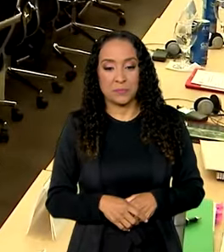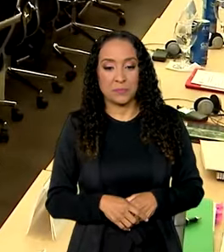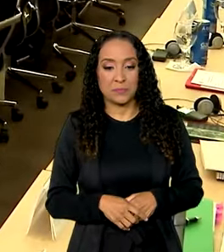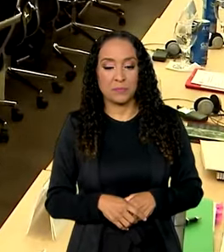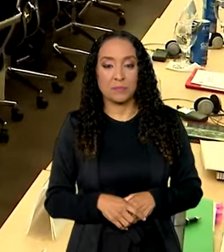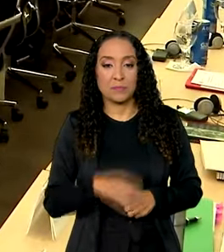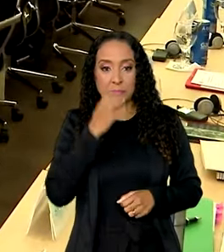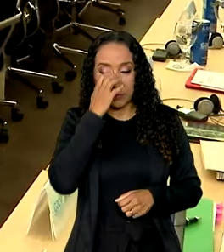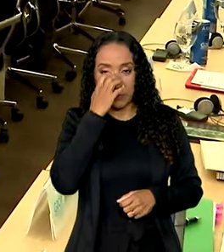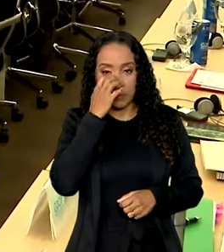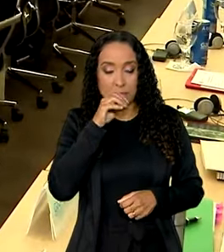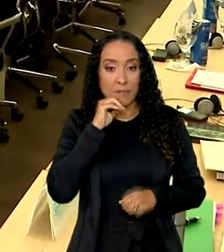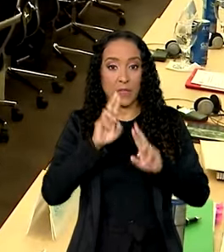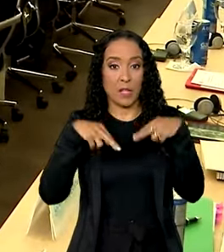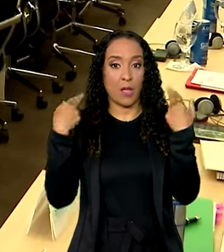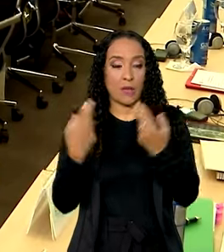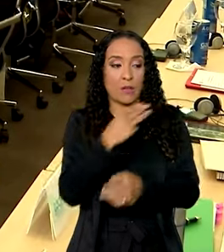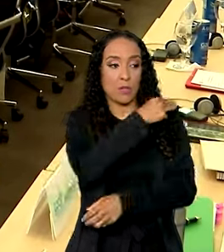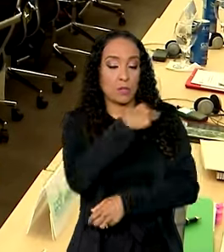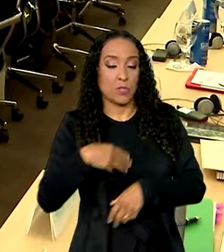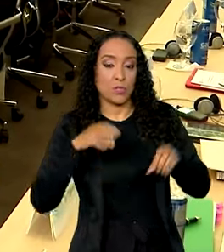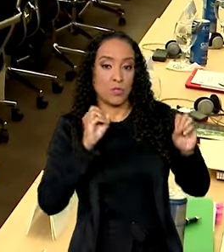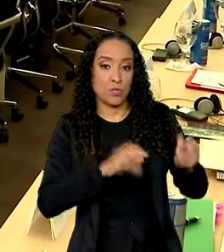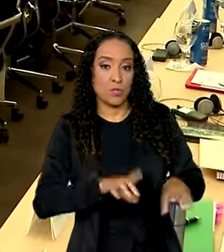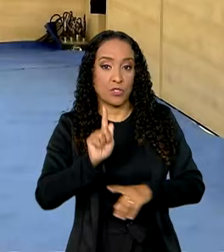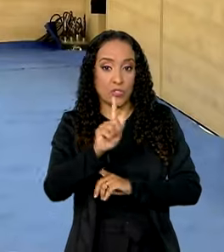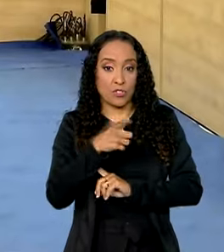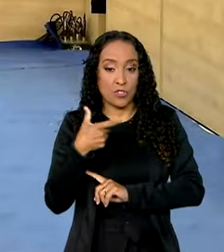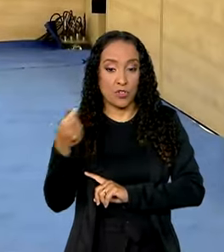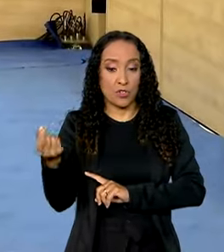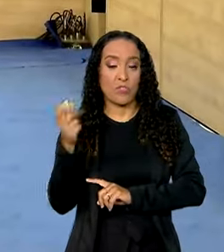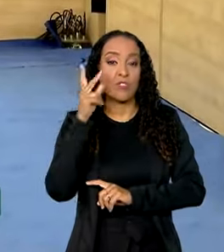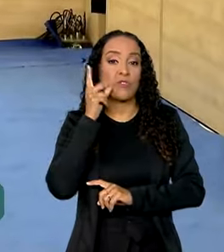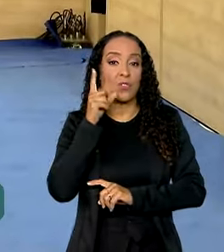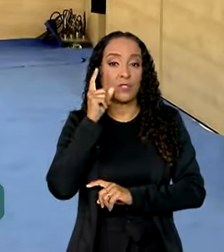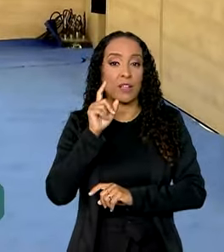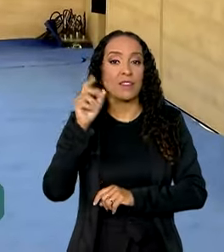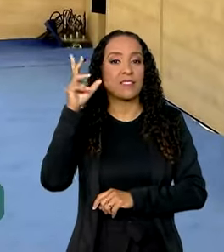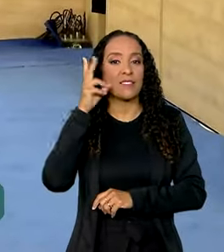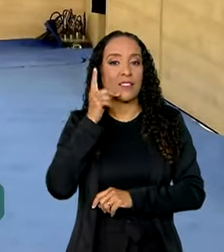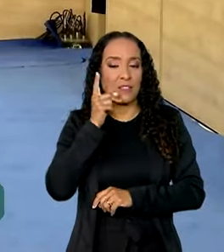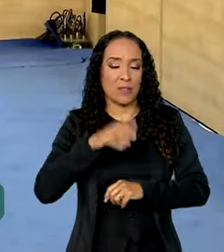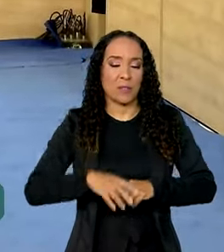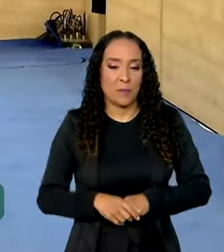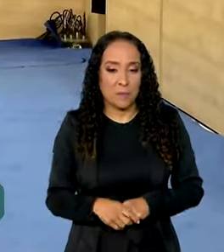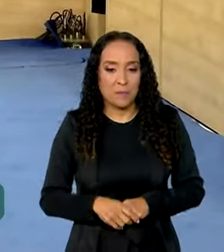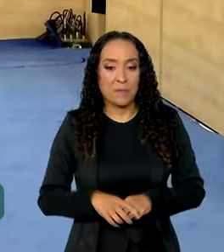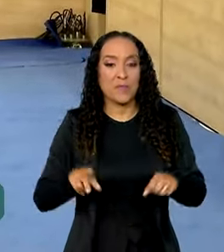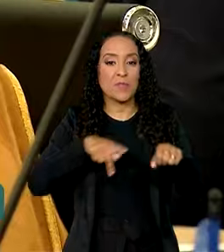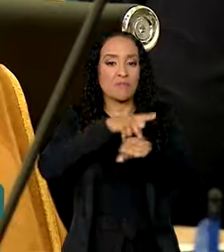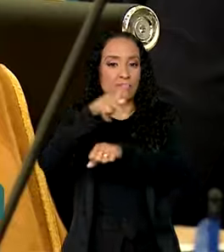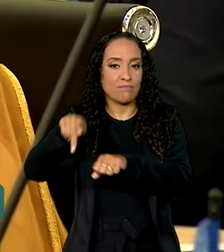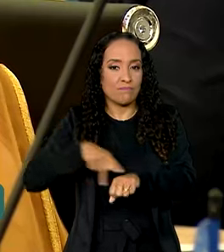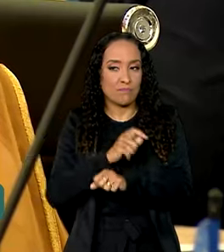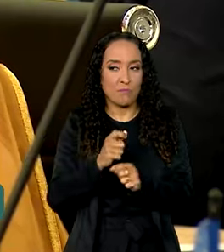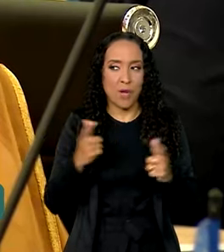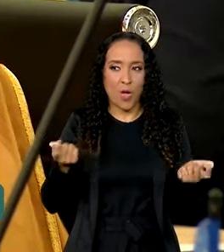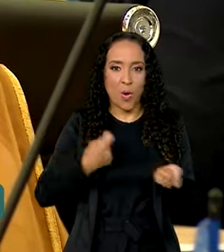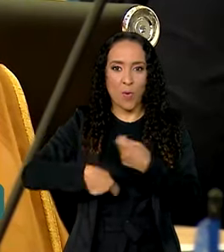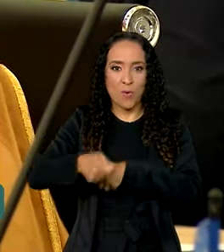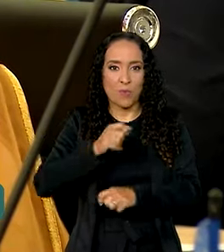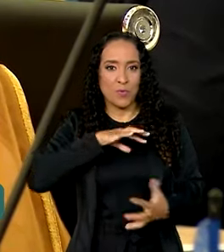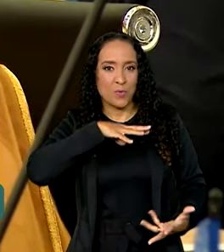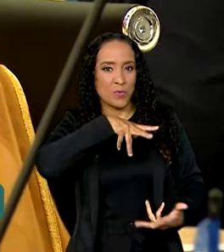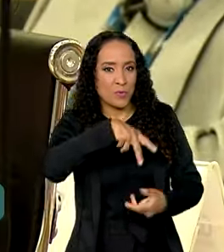Durante a reunião de ministros da Educação do G20 em Fortaleza, no Ceará, os países das maiores economias